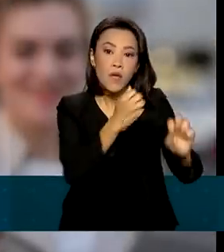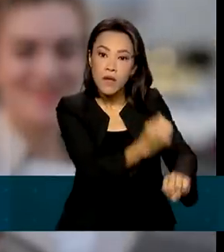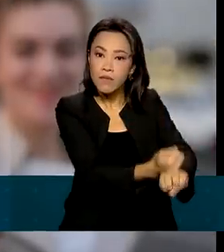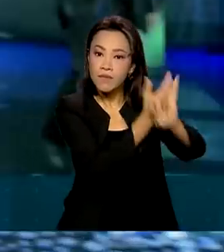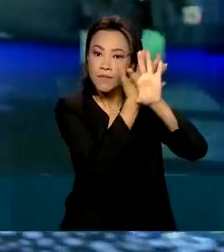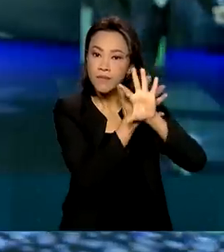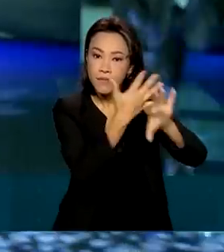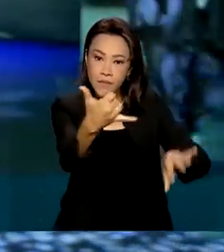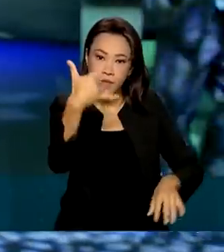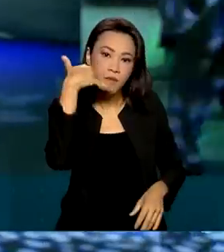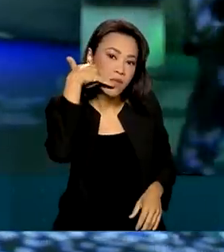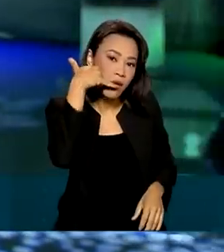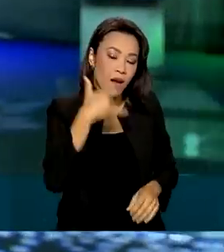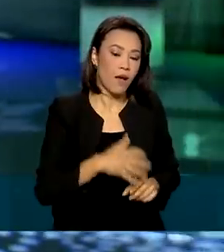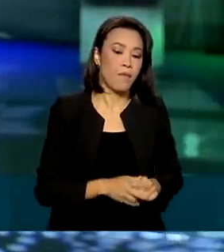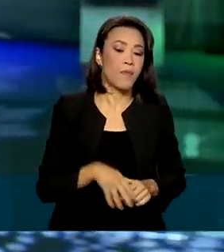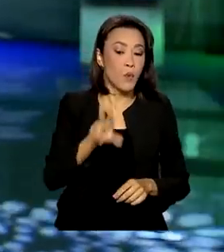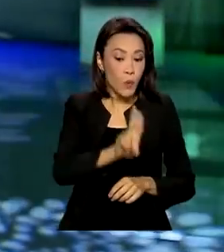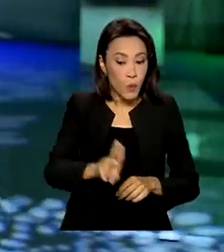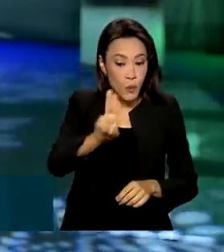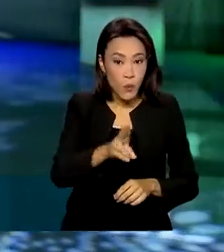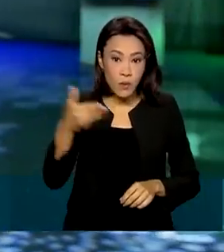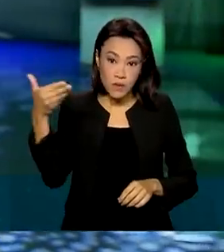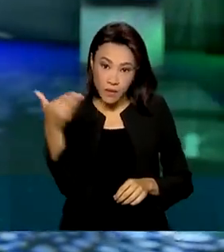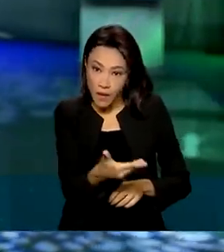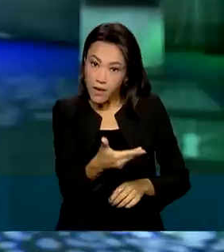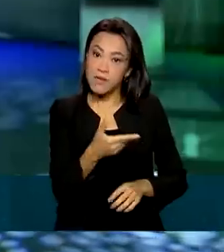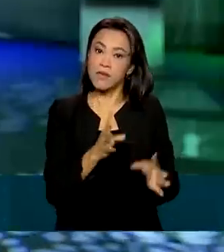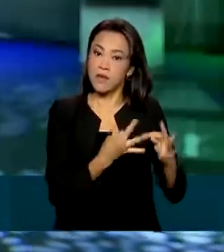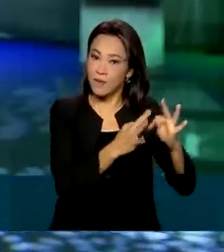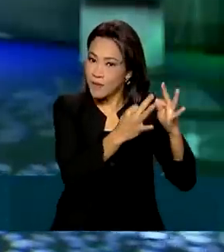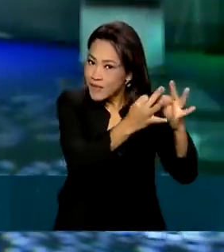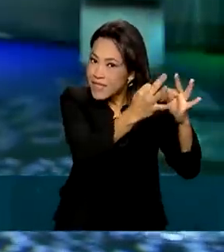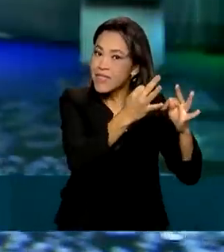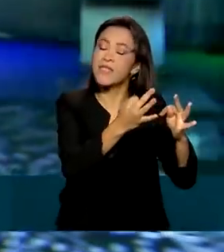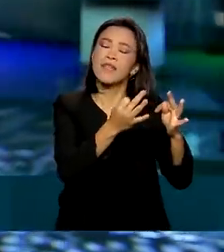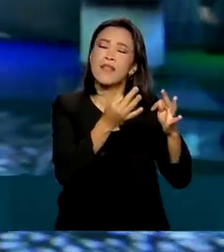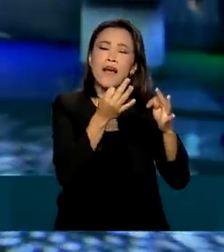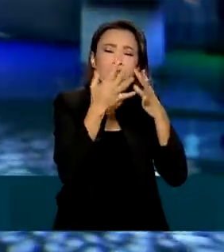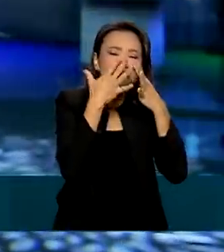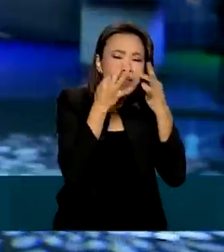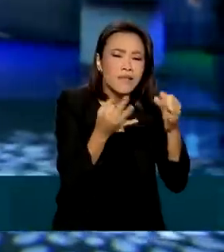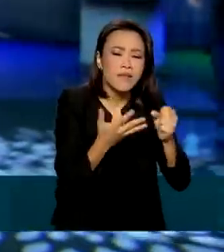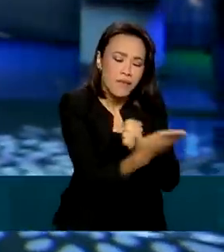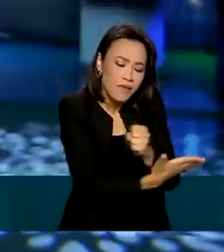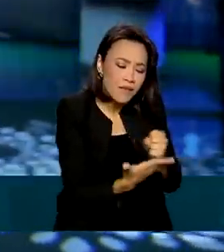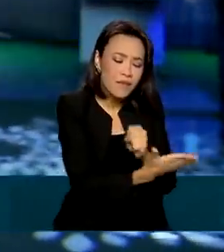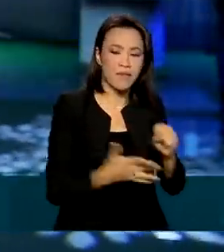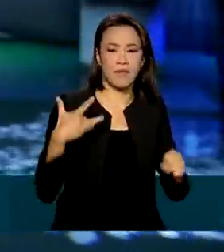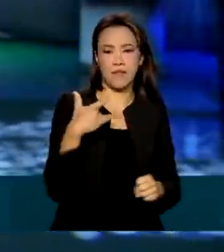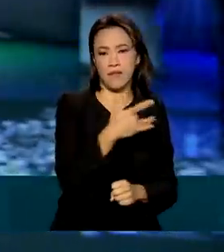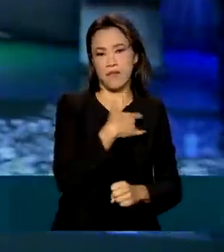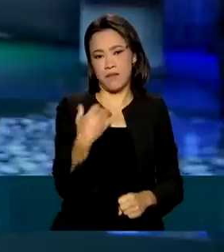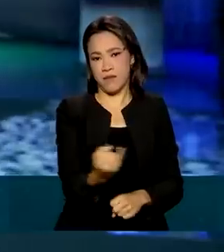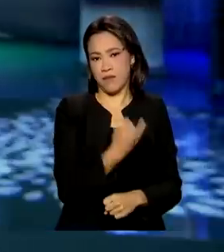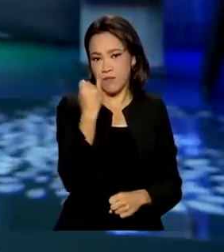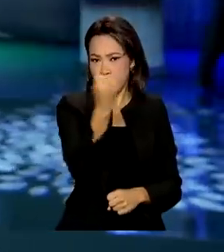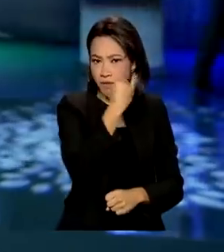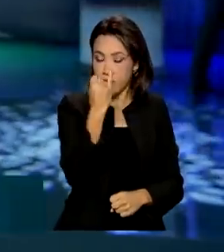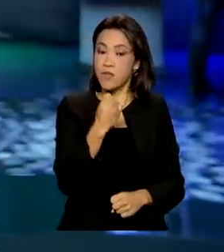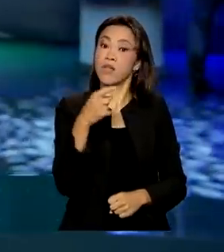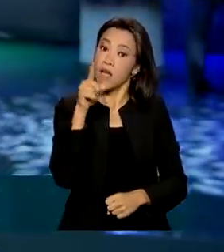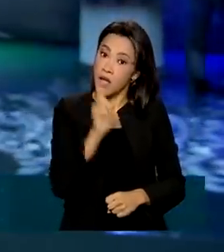celular. A utilização dessa tecnologia na atenção primária à saúde é fundamental. E uma das